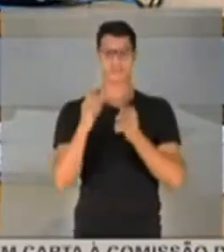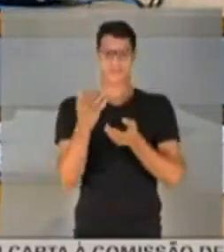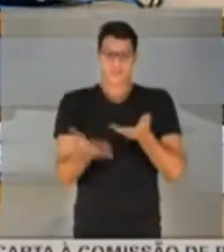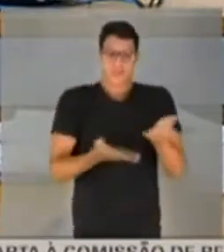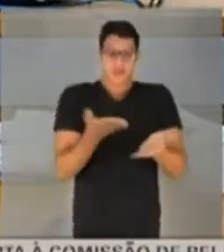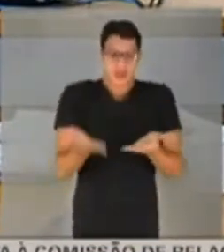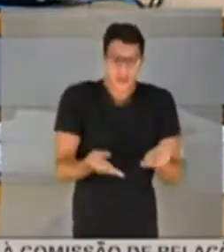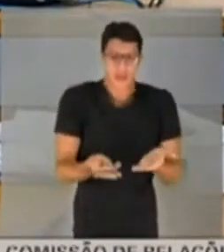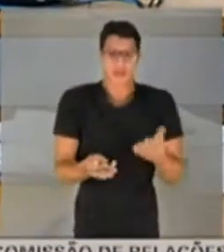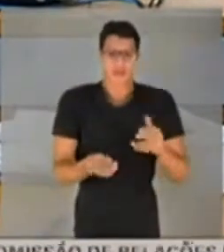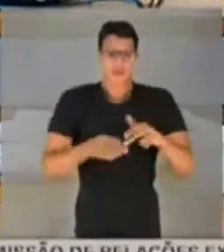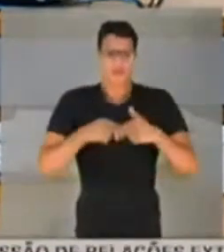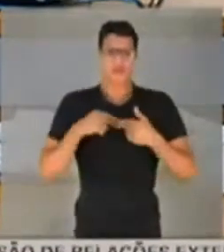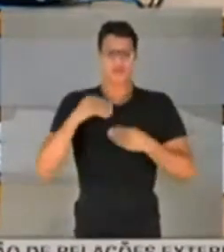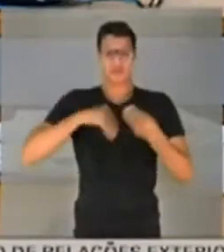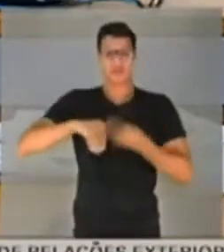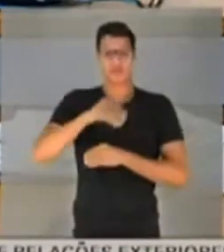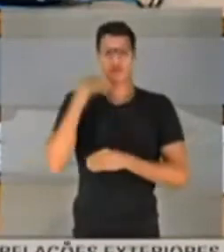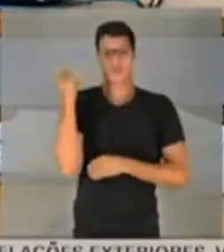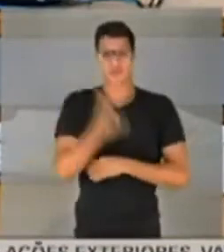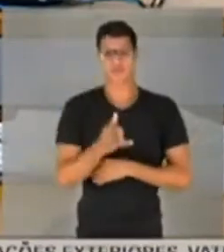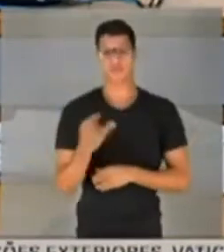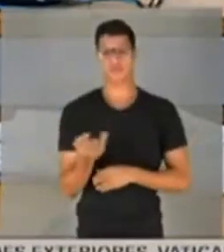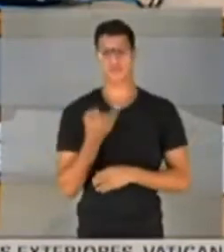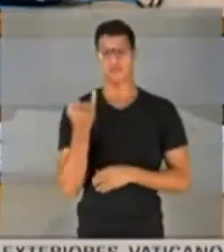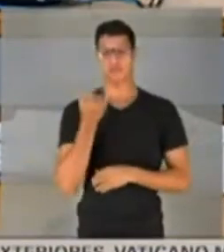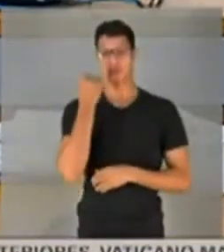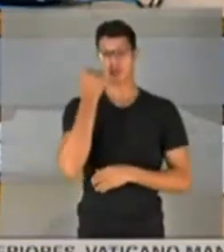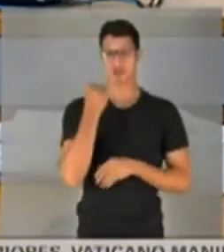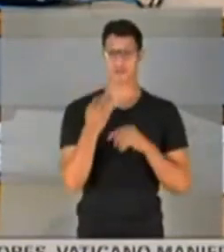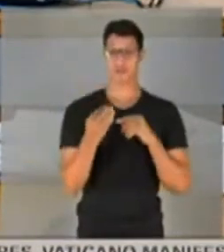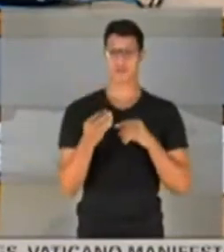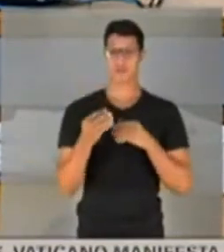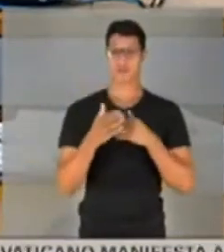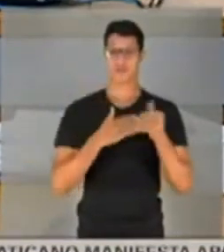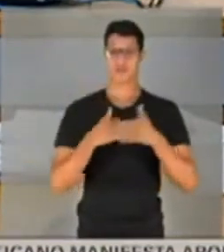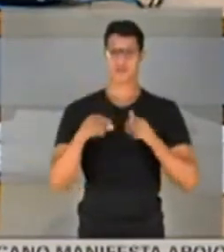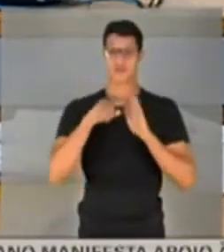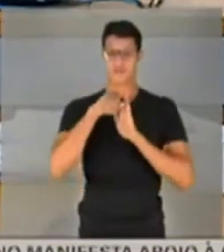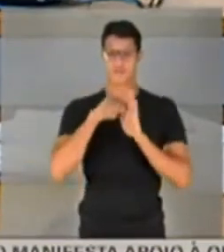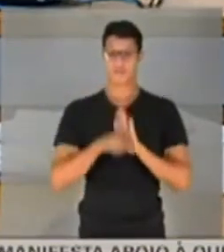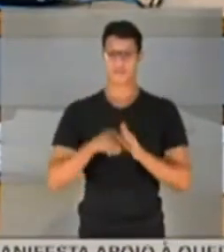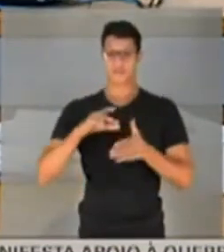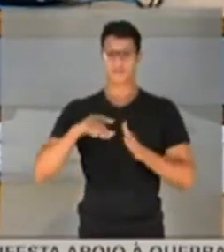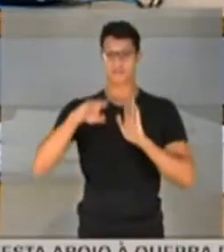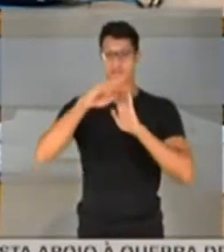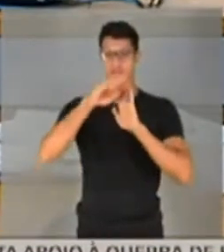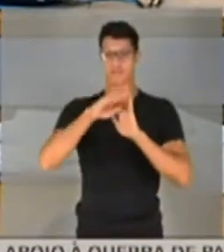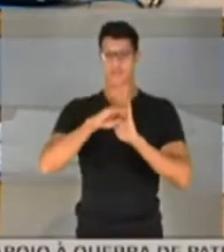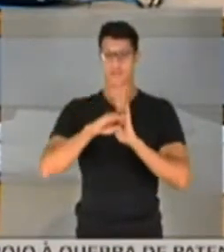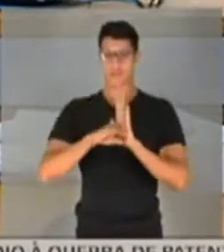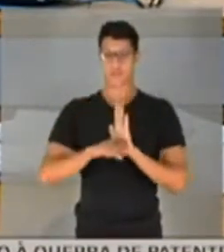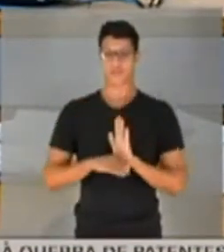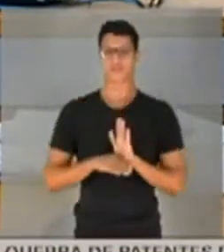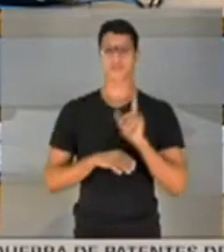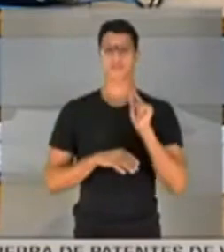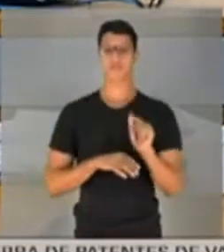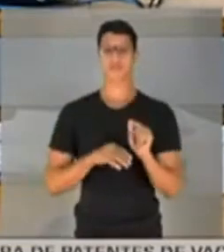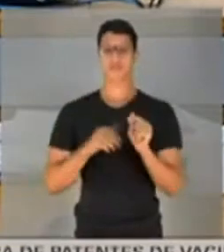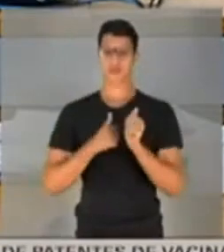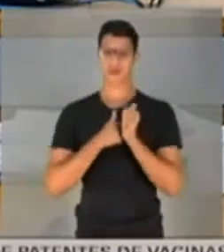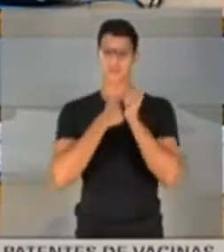tratamento. Por isso que eu volto a insistir, seria muito importante, qualquer pesquisador da lista de pesquisadores que